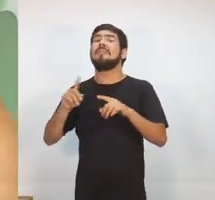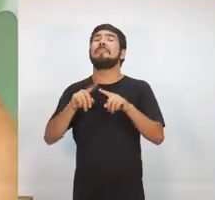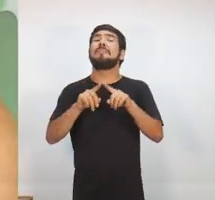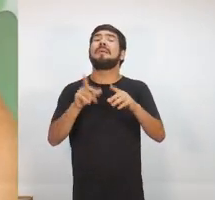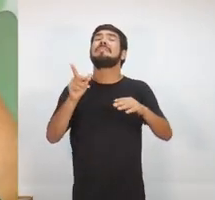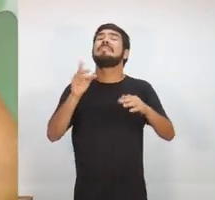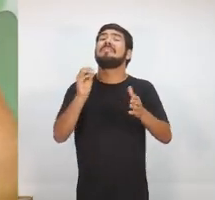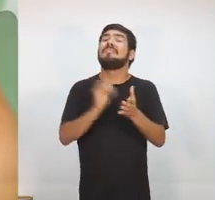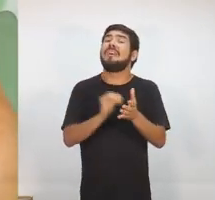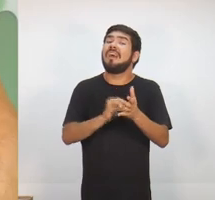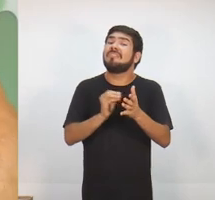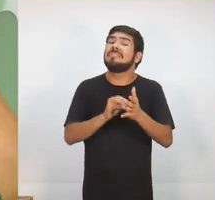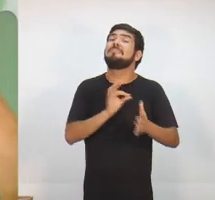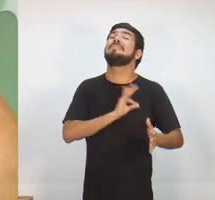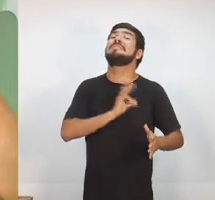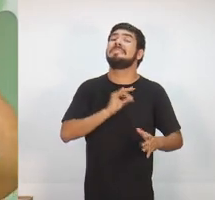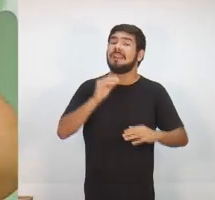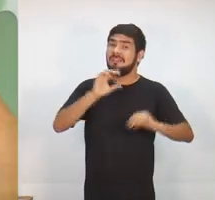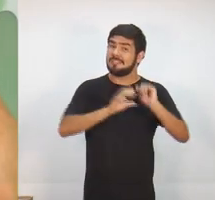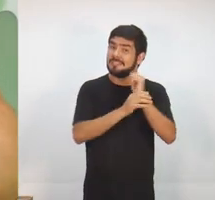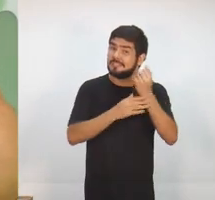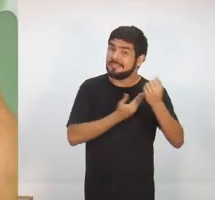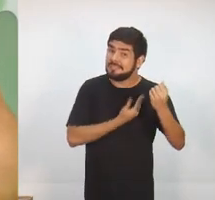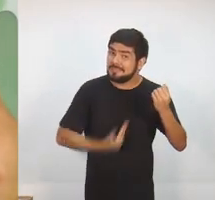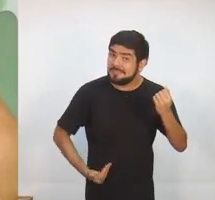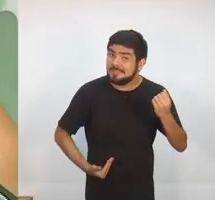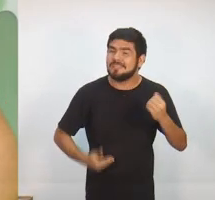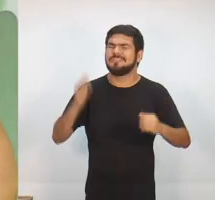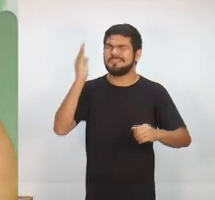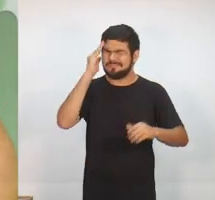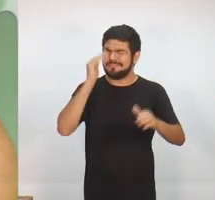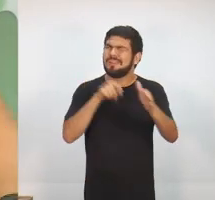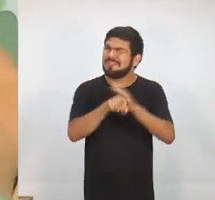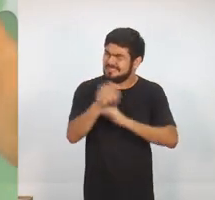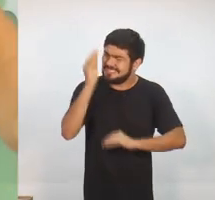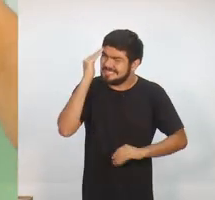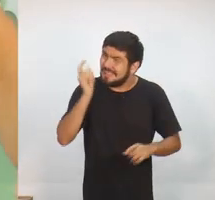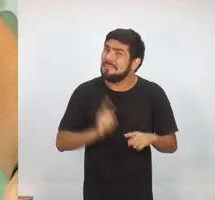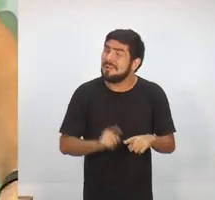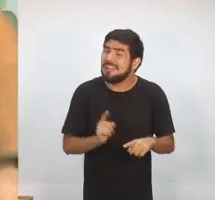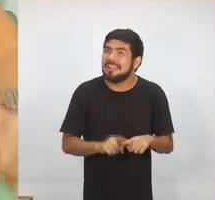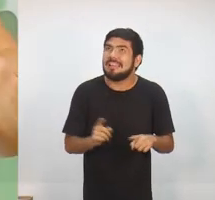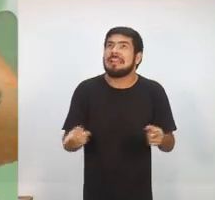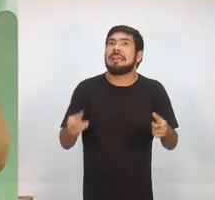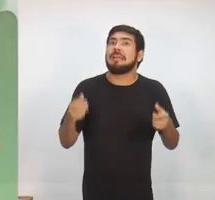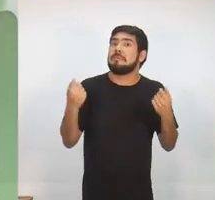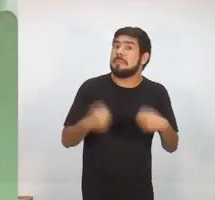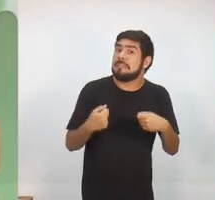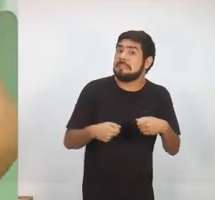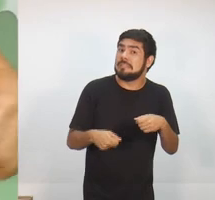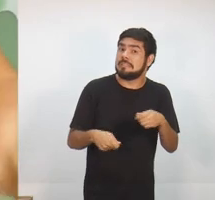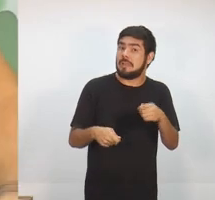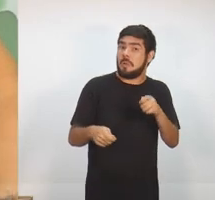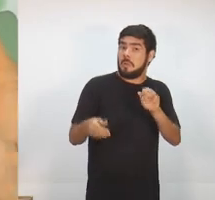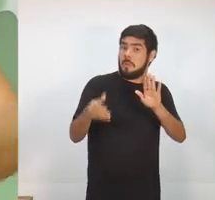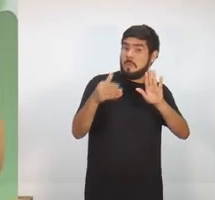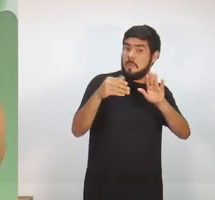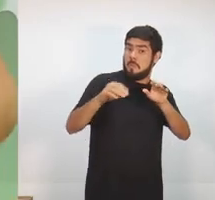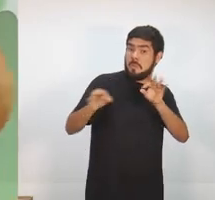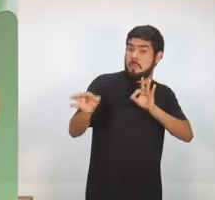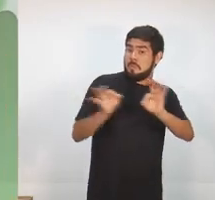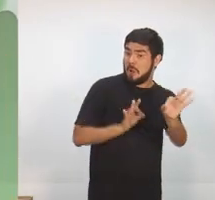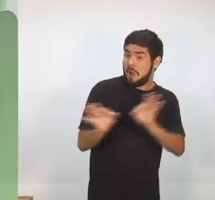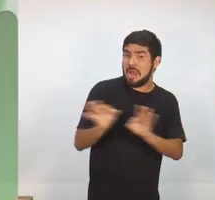pública? Sabe por que nós estamos vivendo essa onda de insegurança? Sabe por que é preciso um programa de televisão para